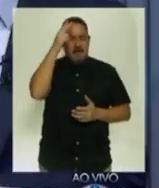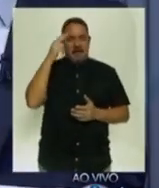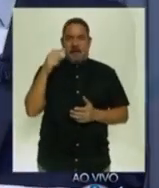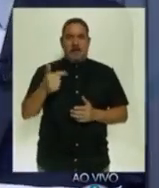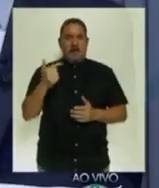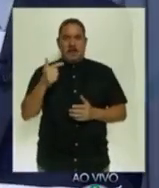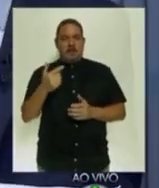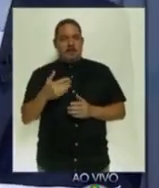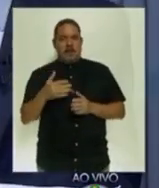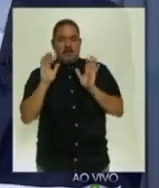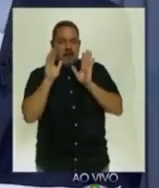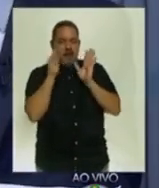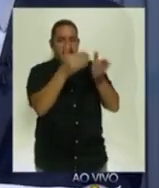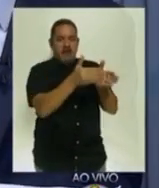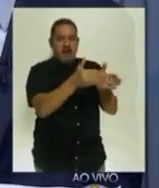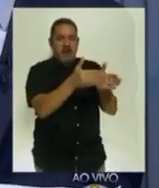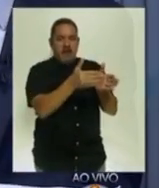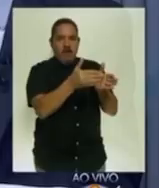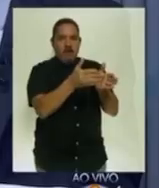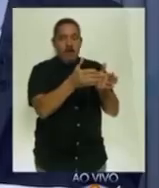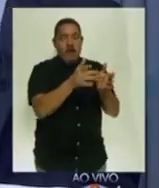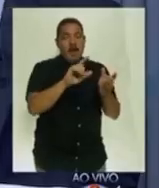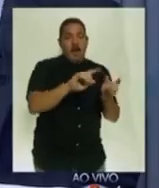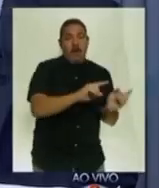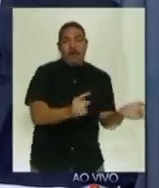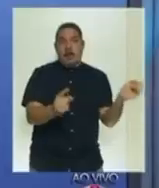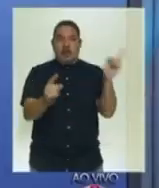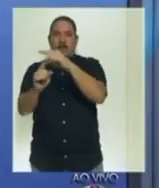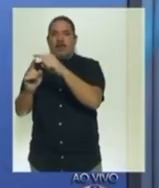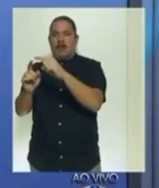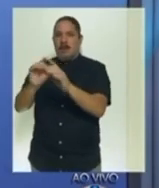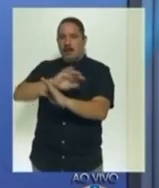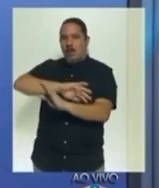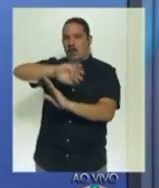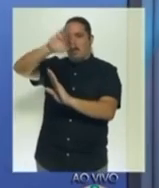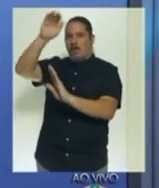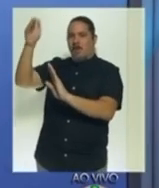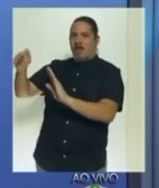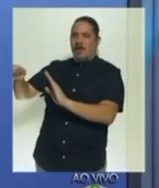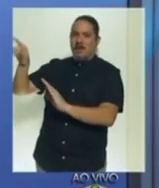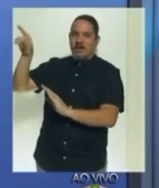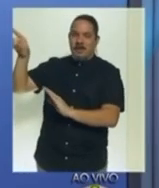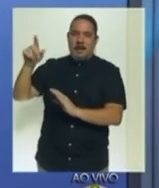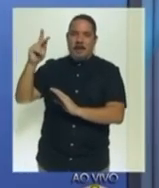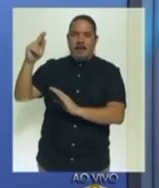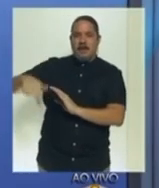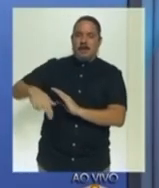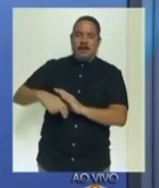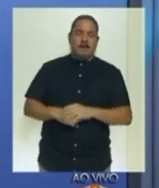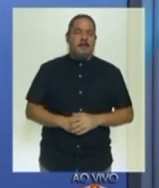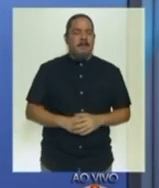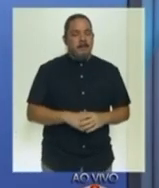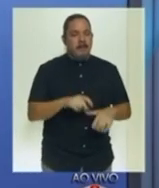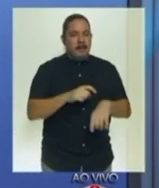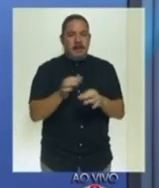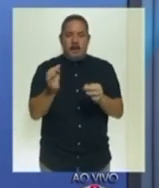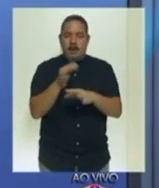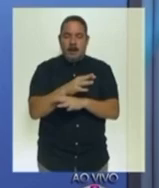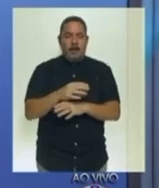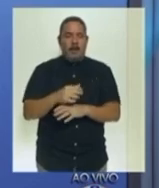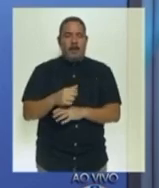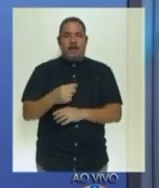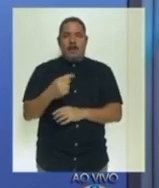proteção do Morro do Careca começando a engorda pelo outro lado, como era a recomendação ter. O tempo da senhora acabou, 1 minuto e 15 segundos para a réplica,